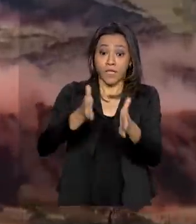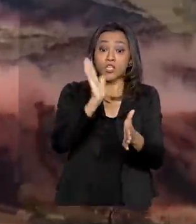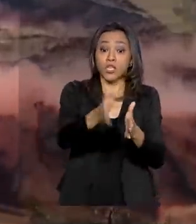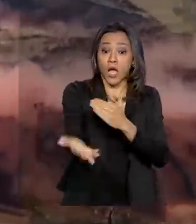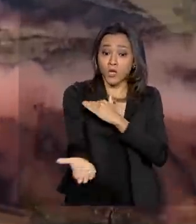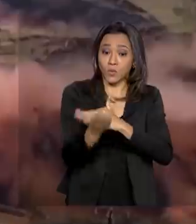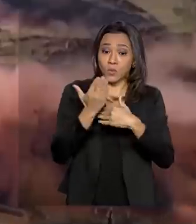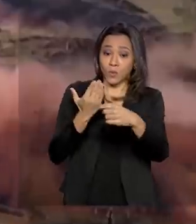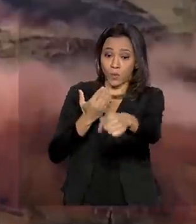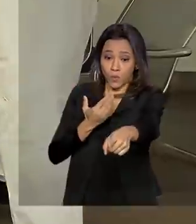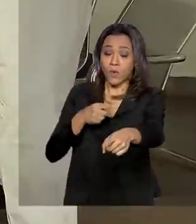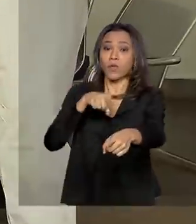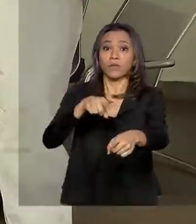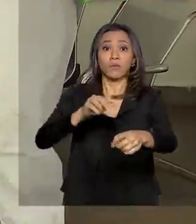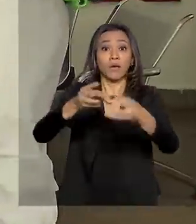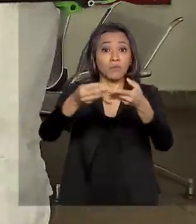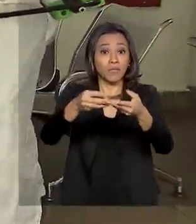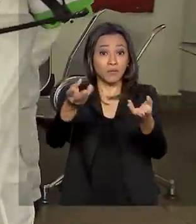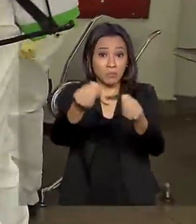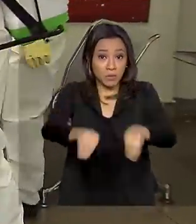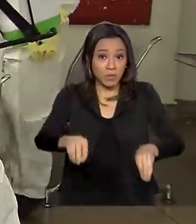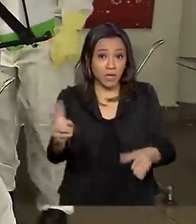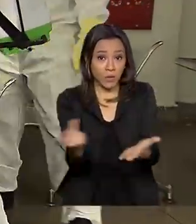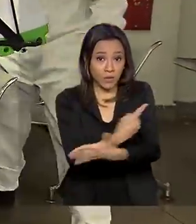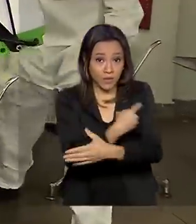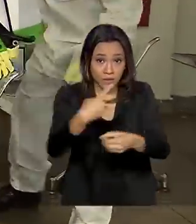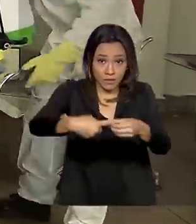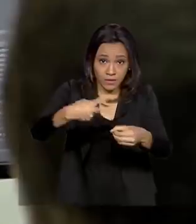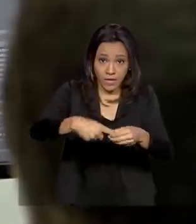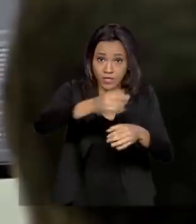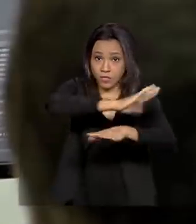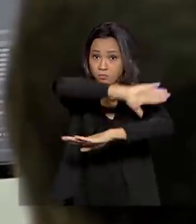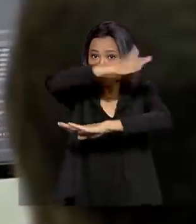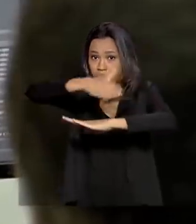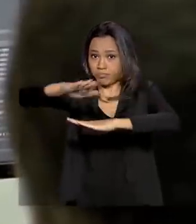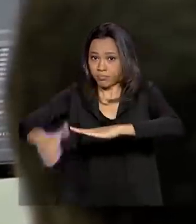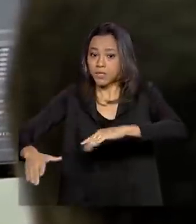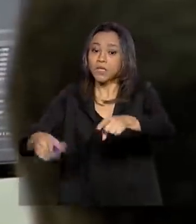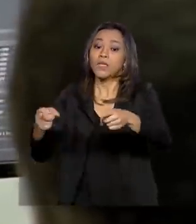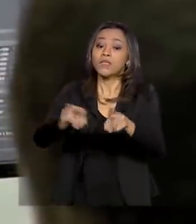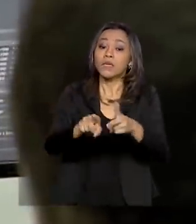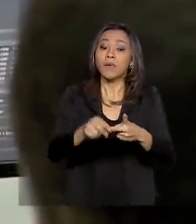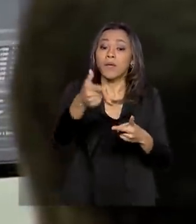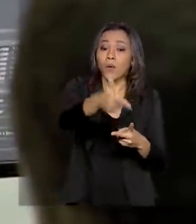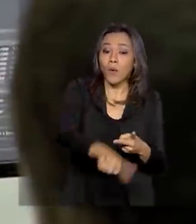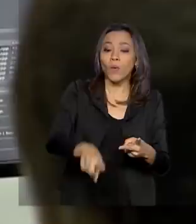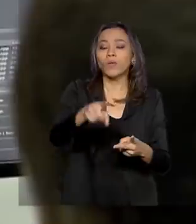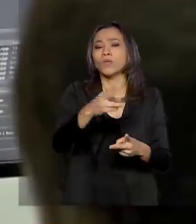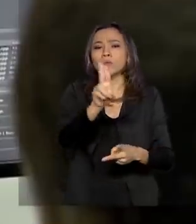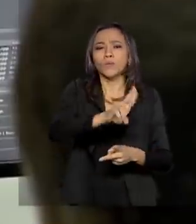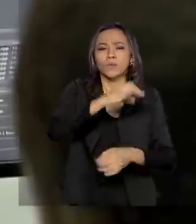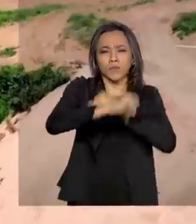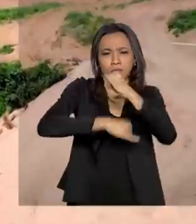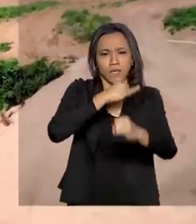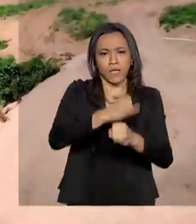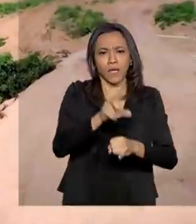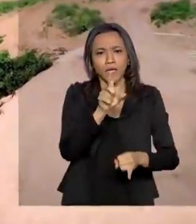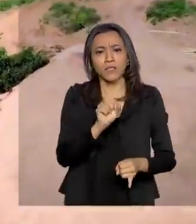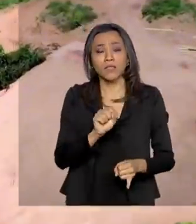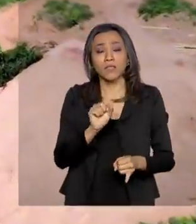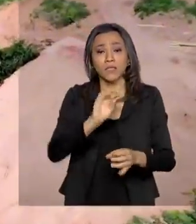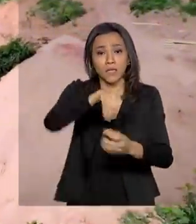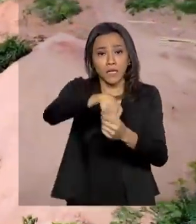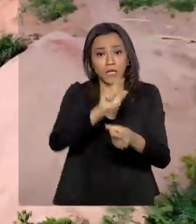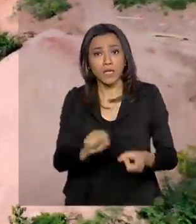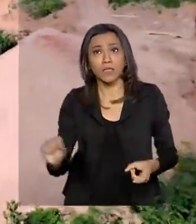tragédia de Brumadinho e no combate ao coronavírus, com a instalação de internet em unidades básicas de saúde. Os dados